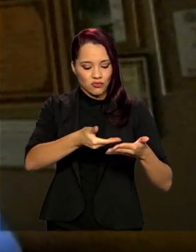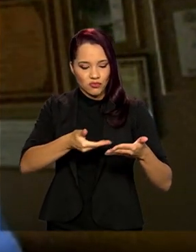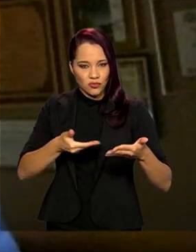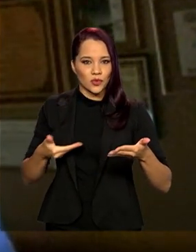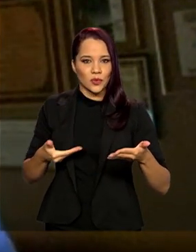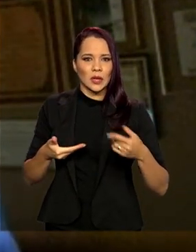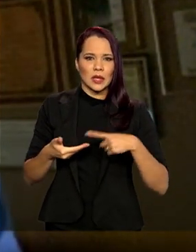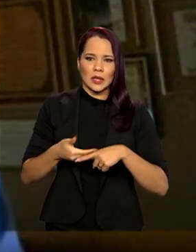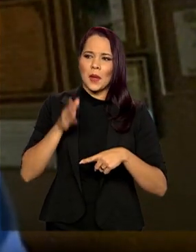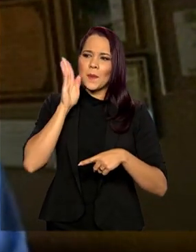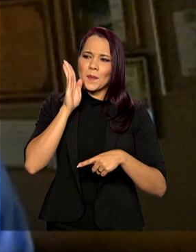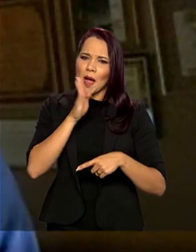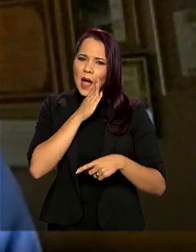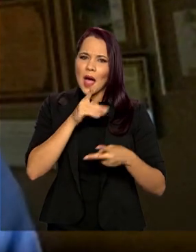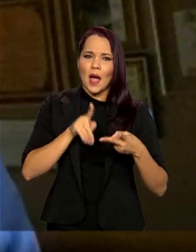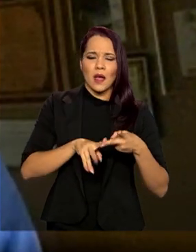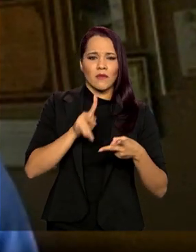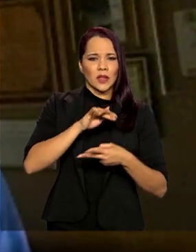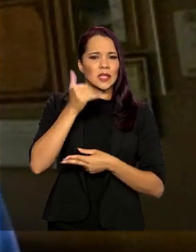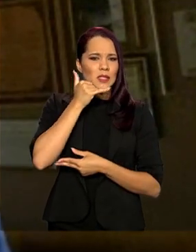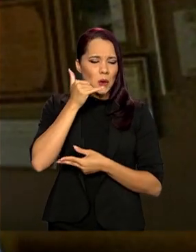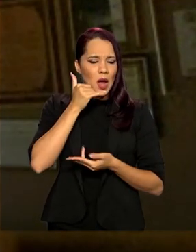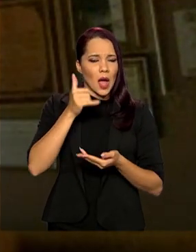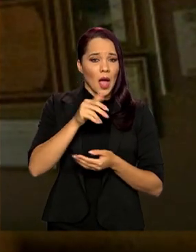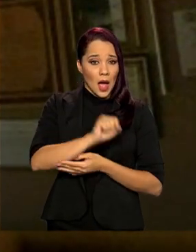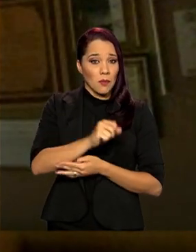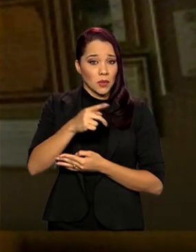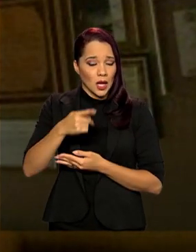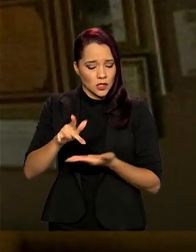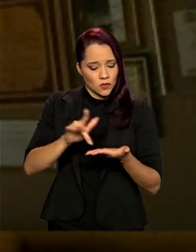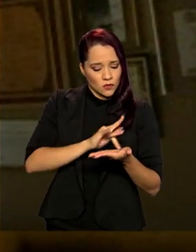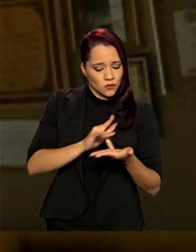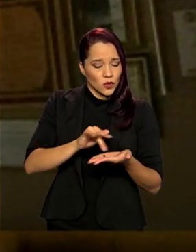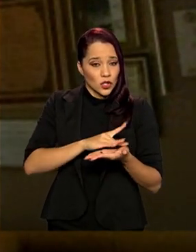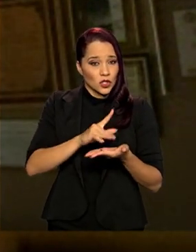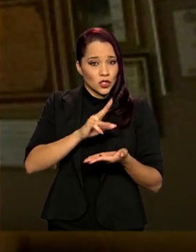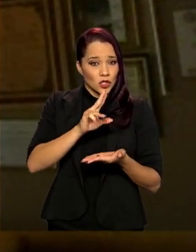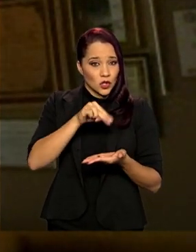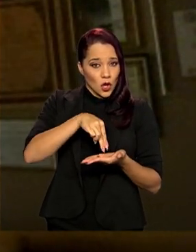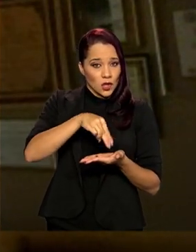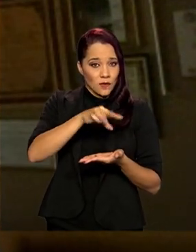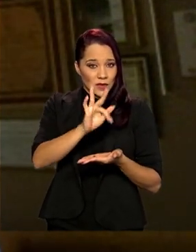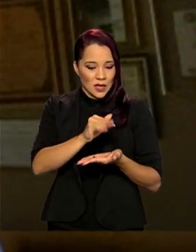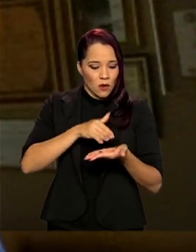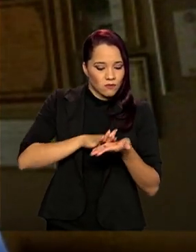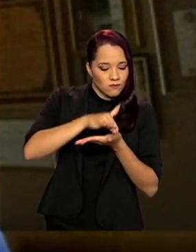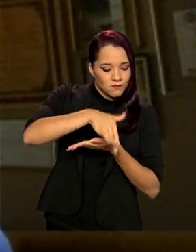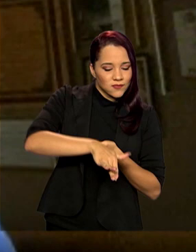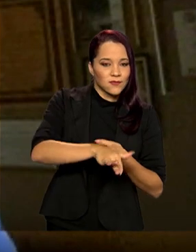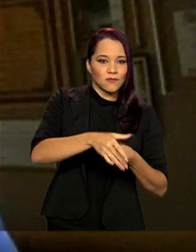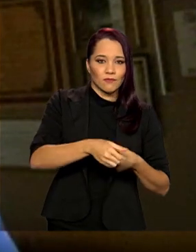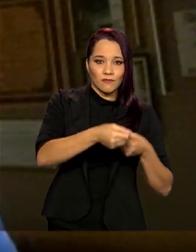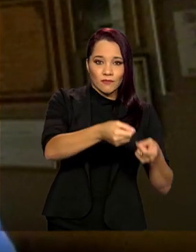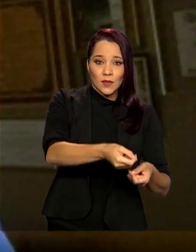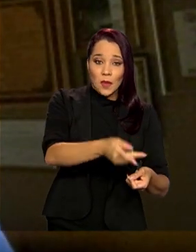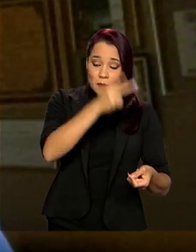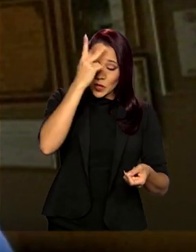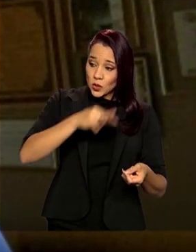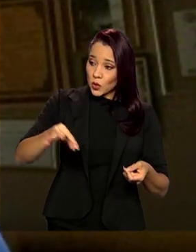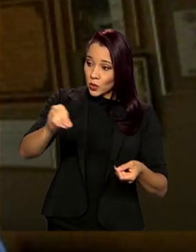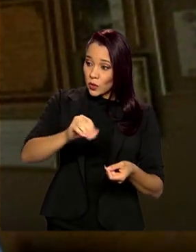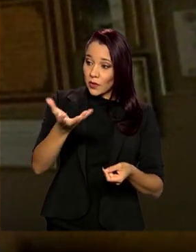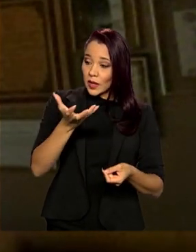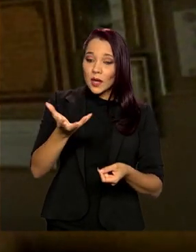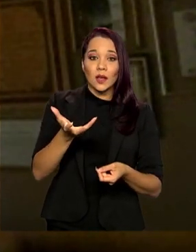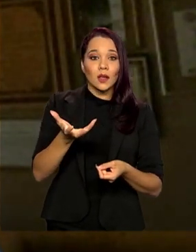os botiquinhos vão ter um celular com aplicativo de emissão de nota fiscal, e todas as pessoas vão querer tirar